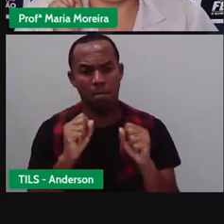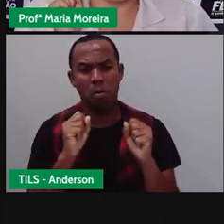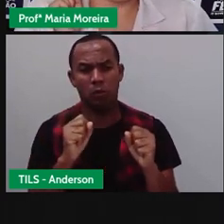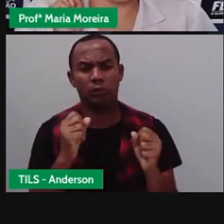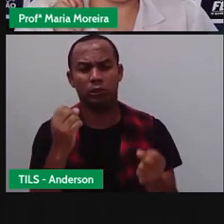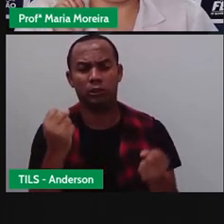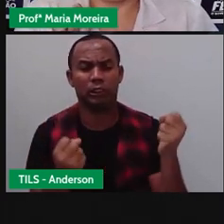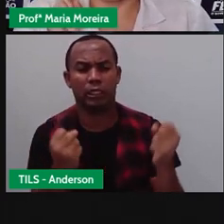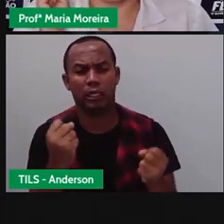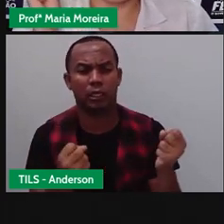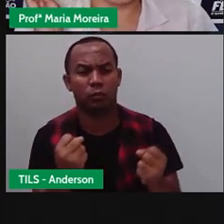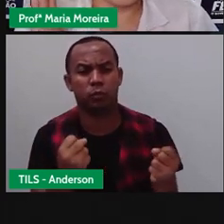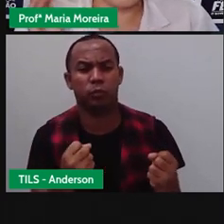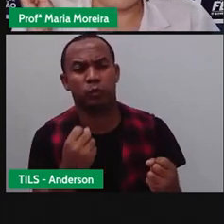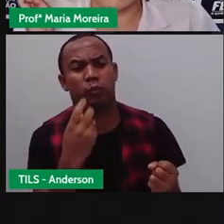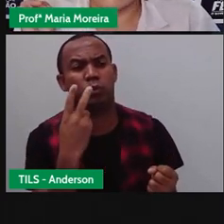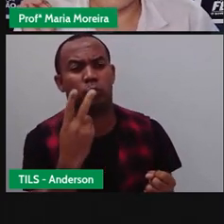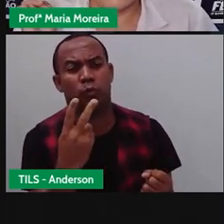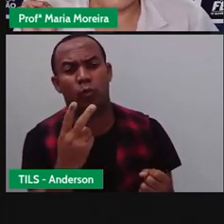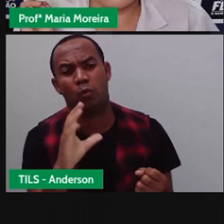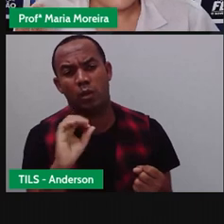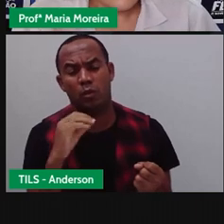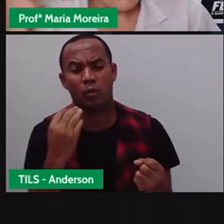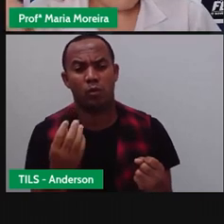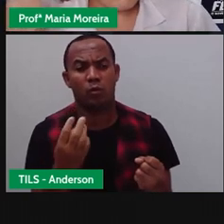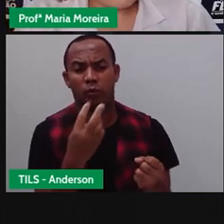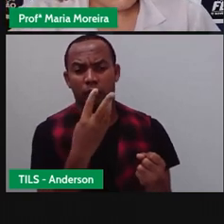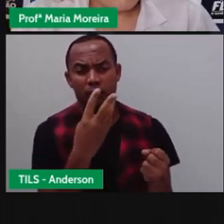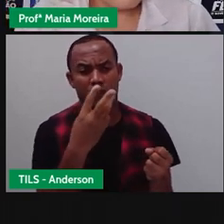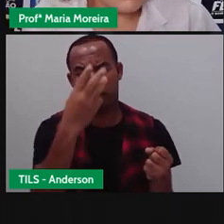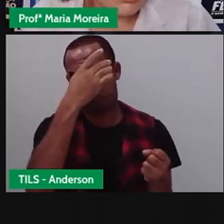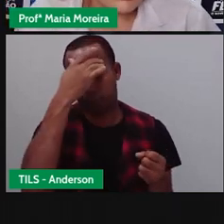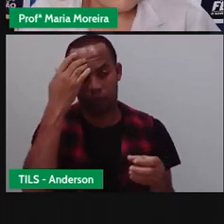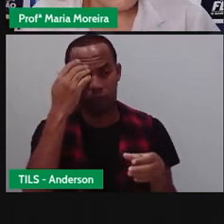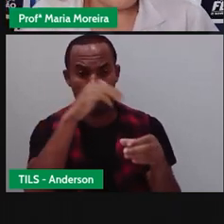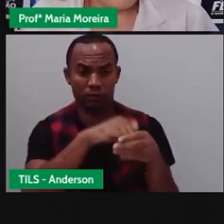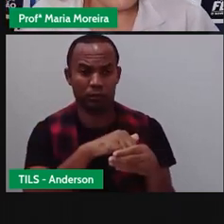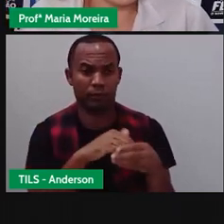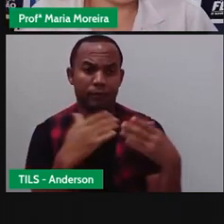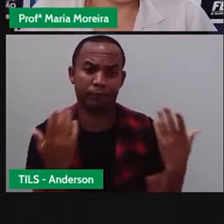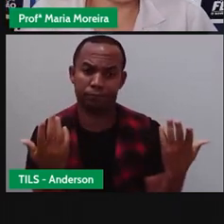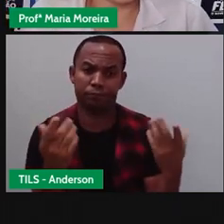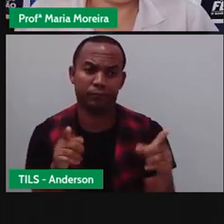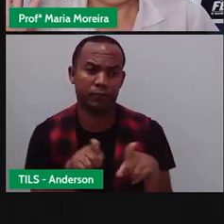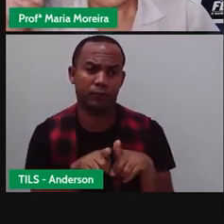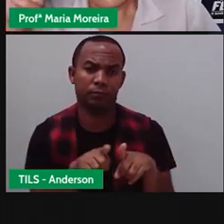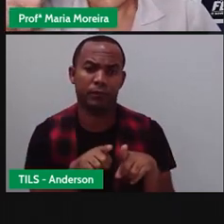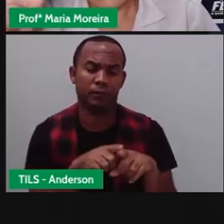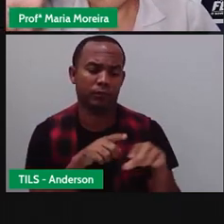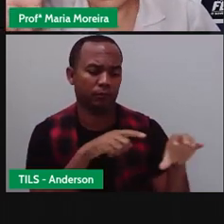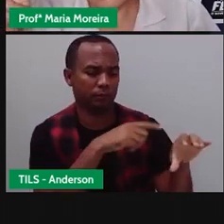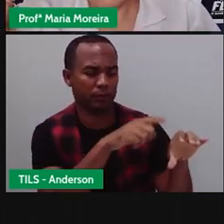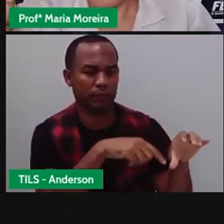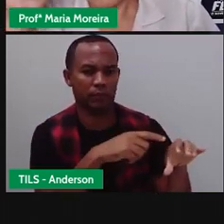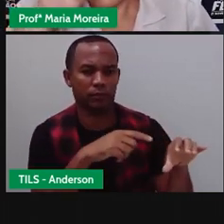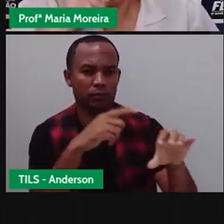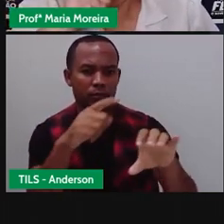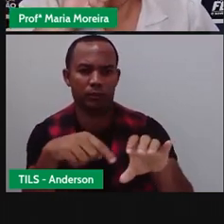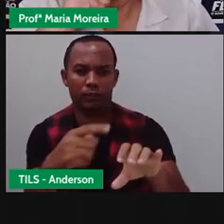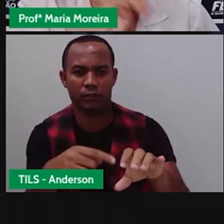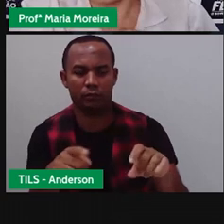automóveis tinham só duas pessoas, tinham só três pessoas. E posso também fazer uma situação problema com relação aos pneus, que são o quê?